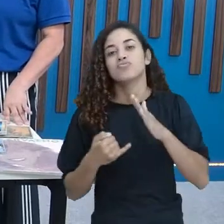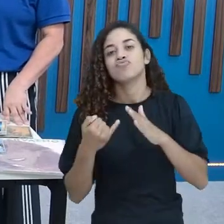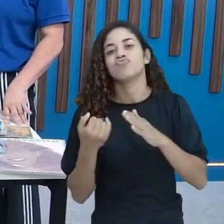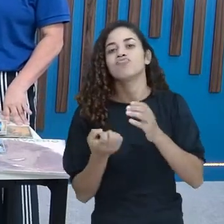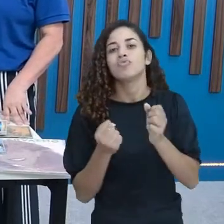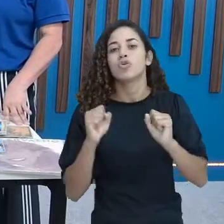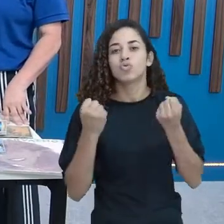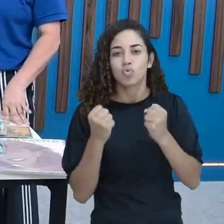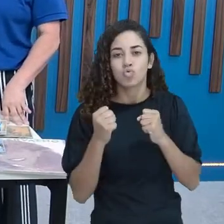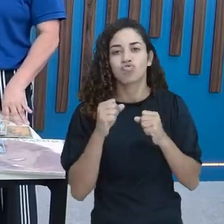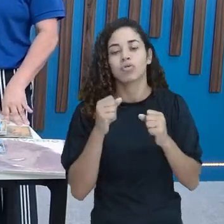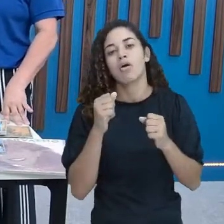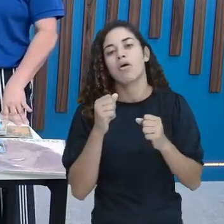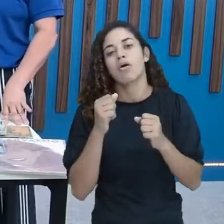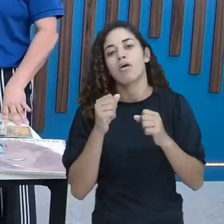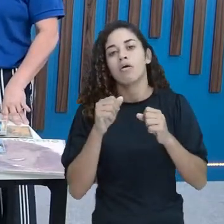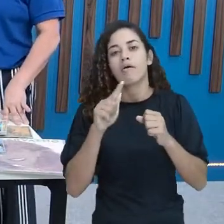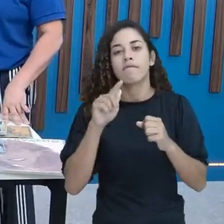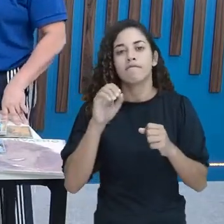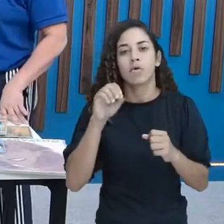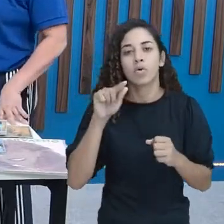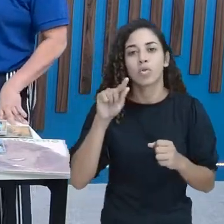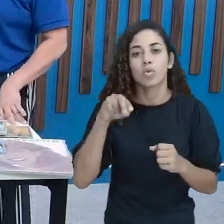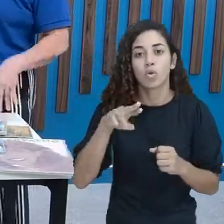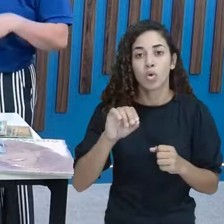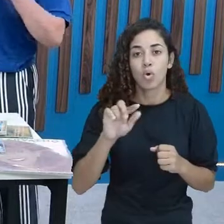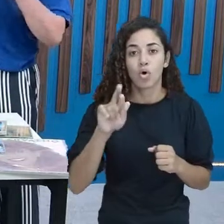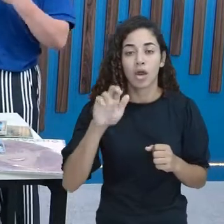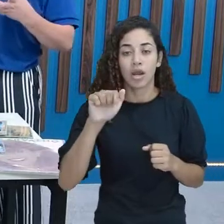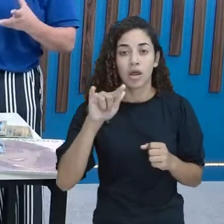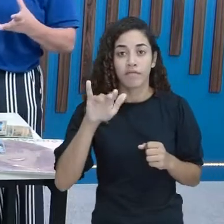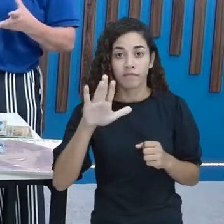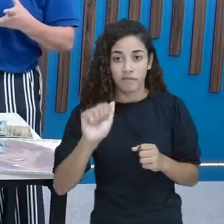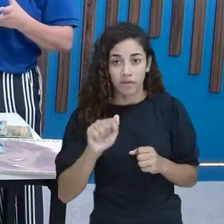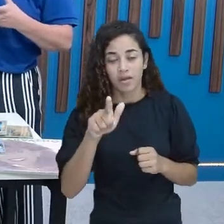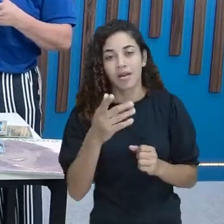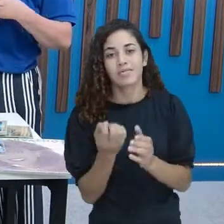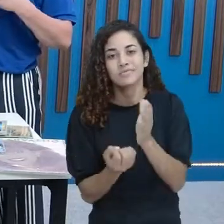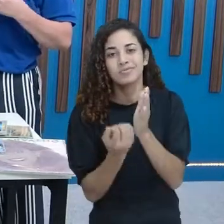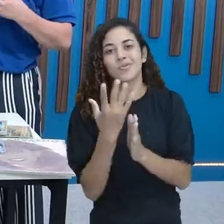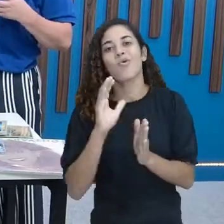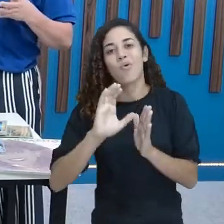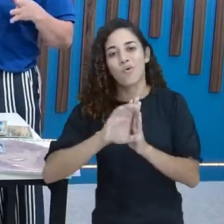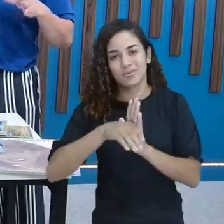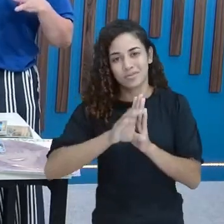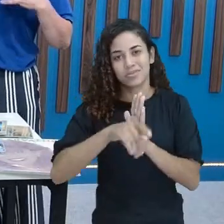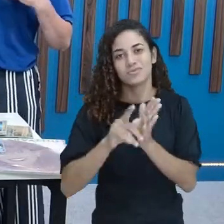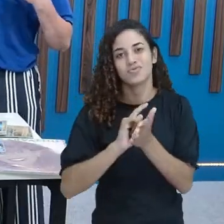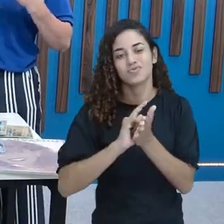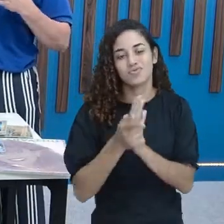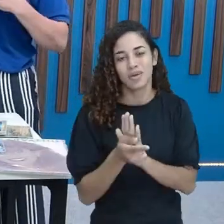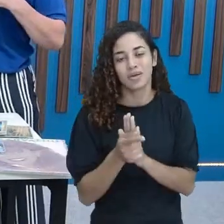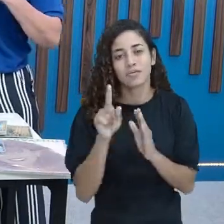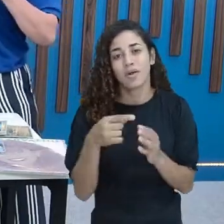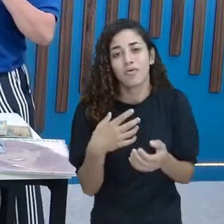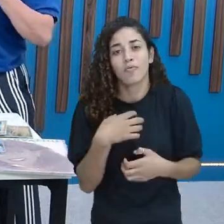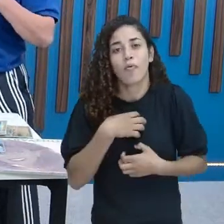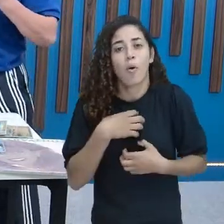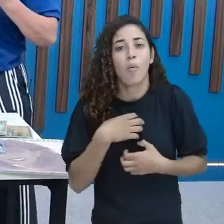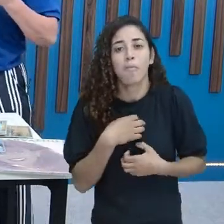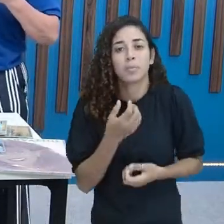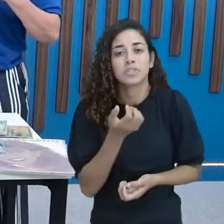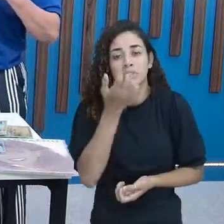Vamos falar dela A indústria fonográfica, ela criou esse conceito de gênero Que era uma forma de